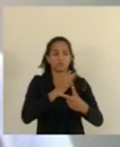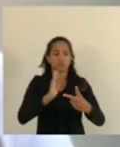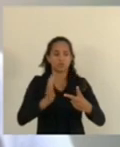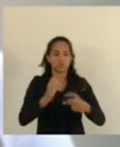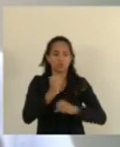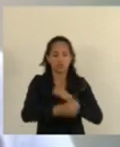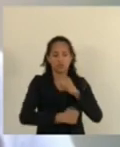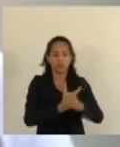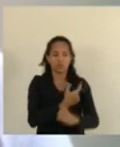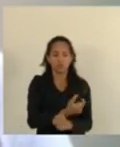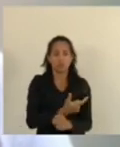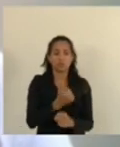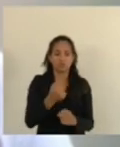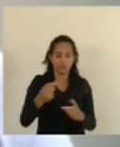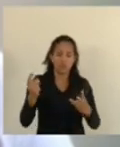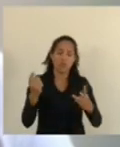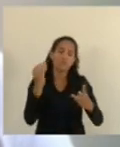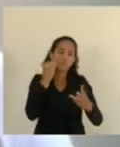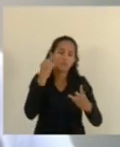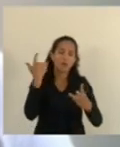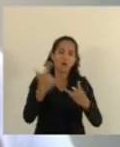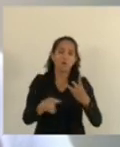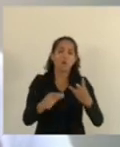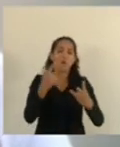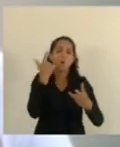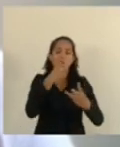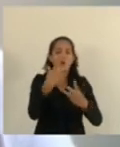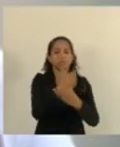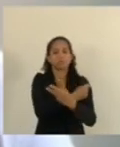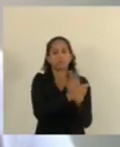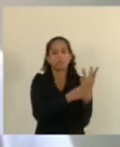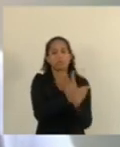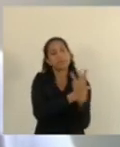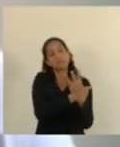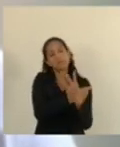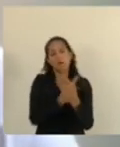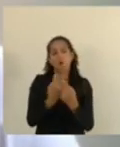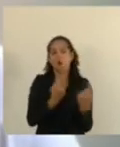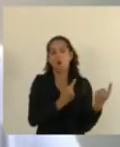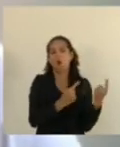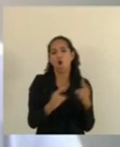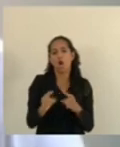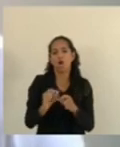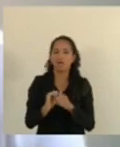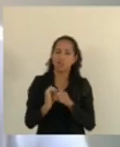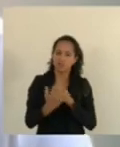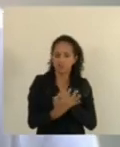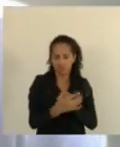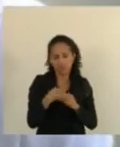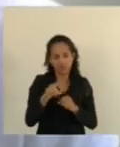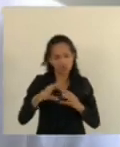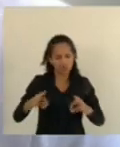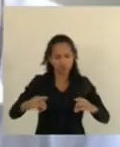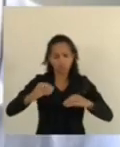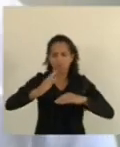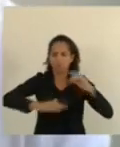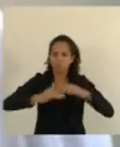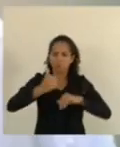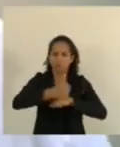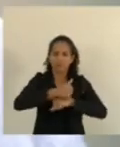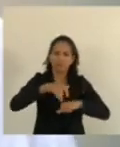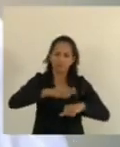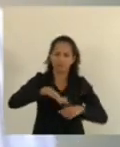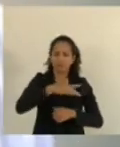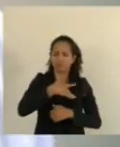2021, que recebam a terceira dose da vacina de imunização contra a Covid-19. Isso engloba todos os profissionais de saúde,